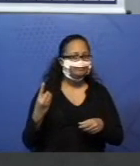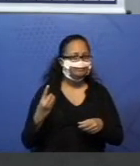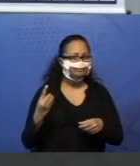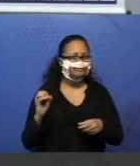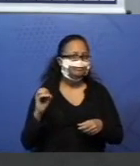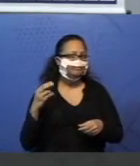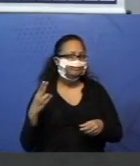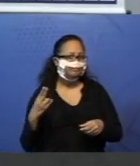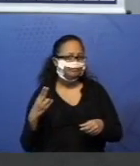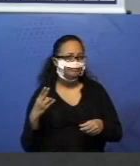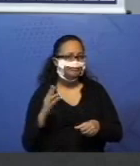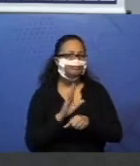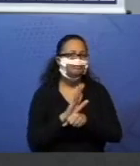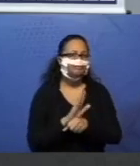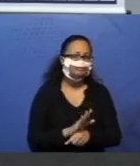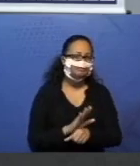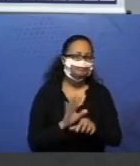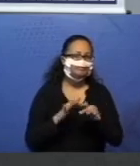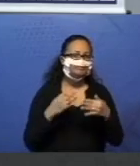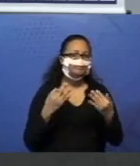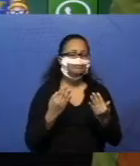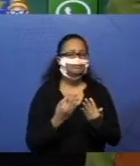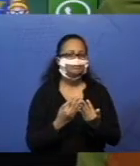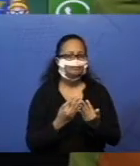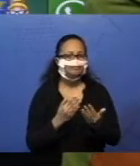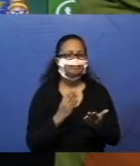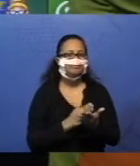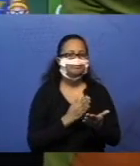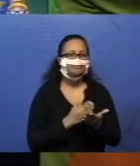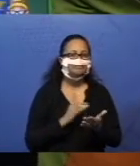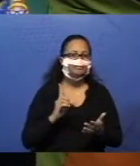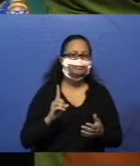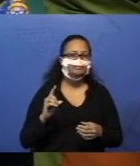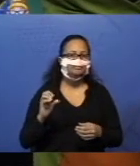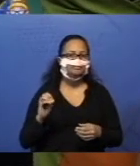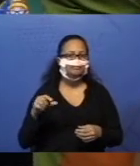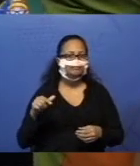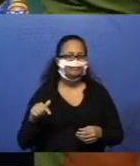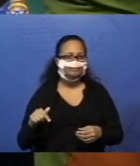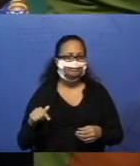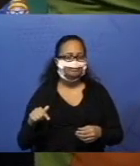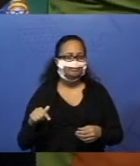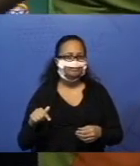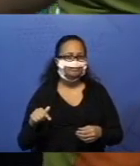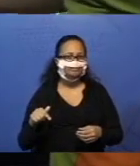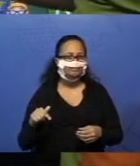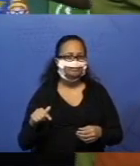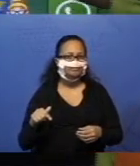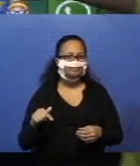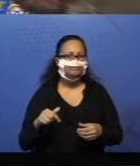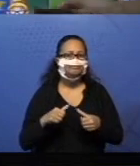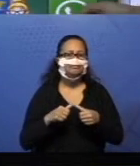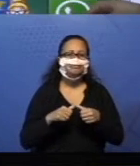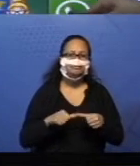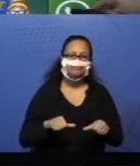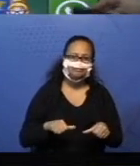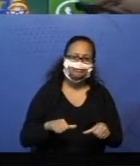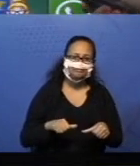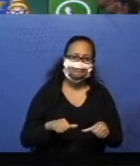com a ajuda de um adulto. A página cento e sete inteira vai ficar de tarefa.